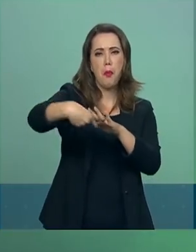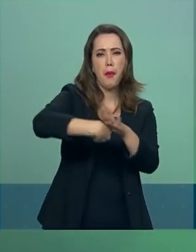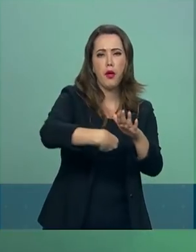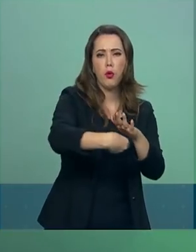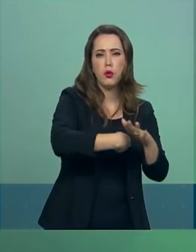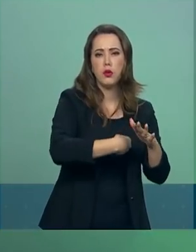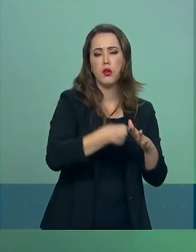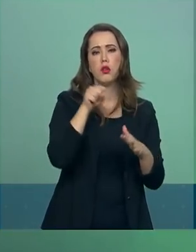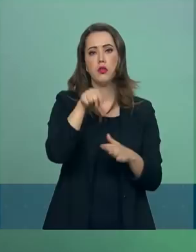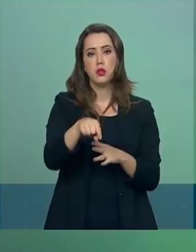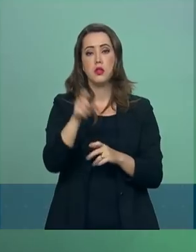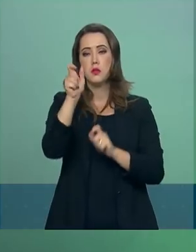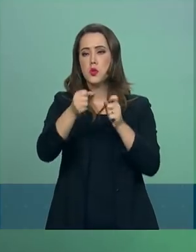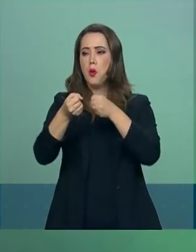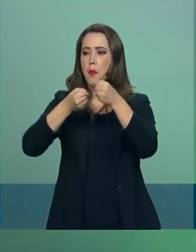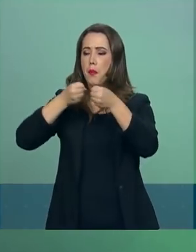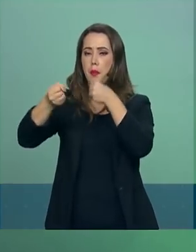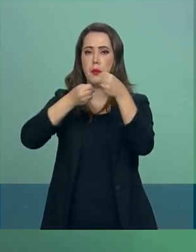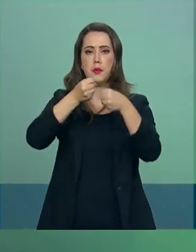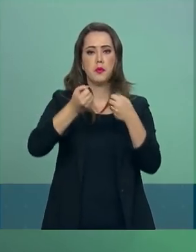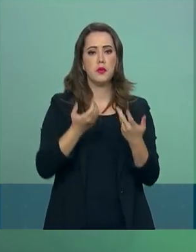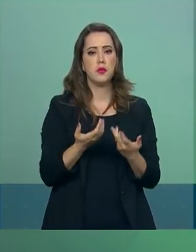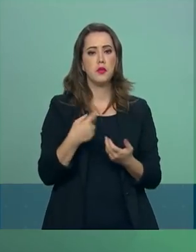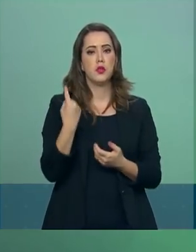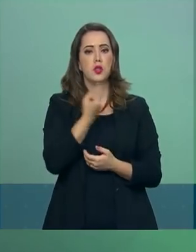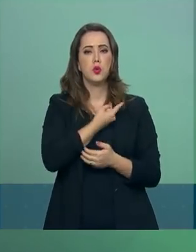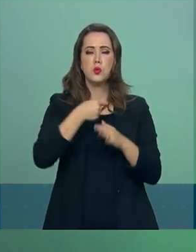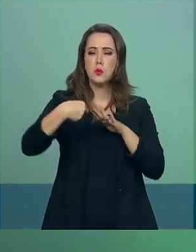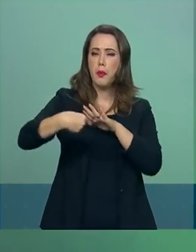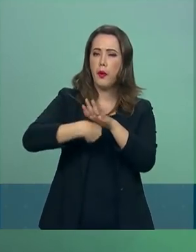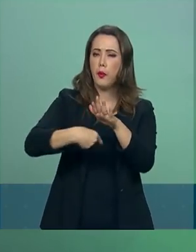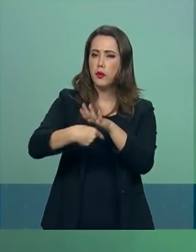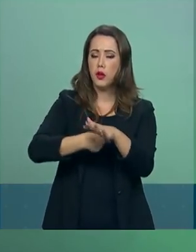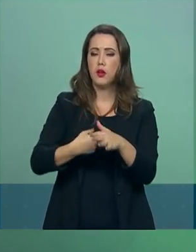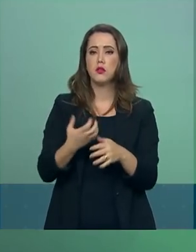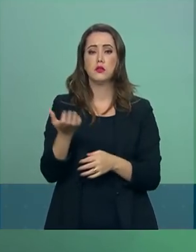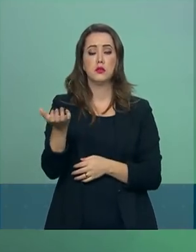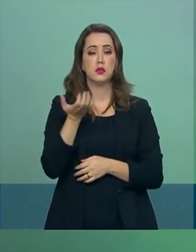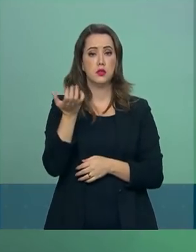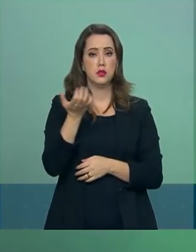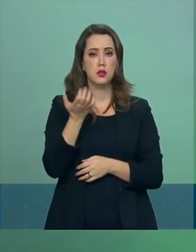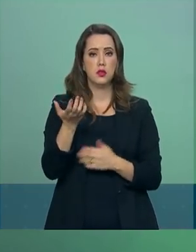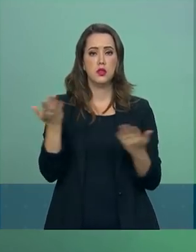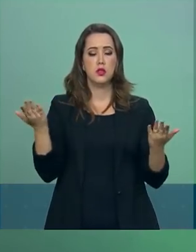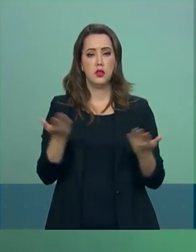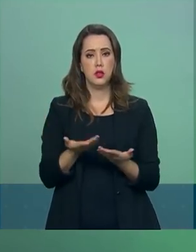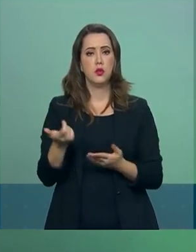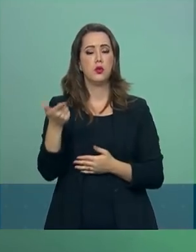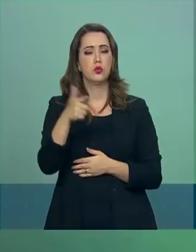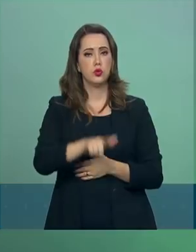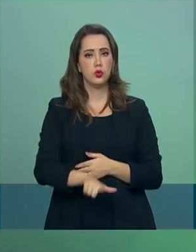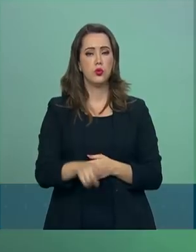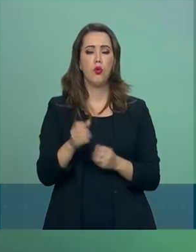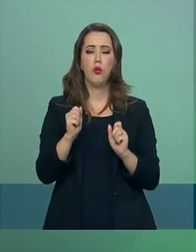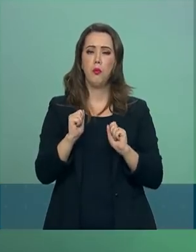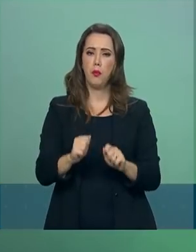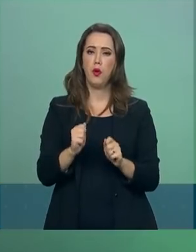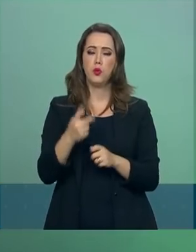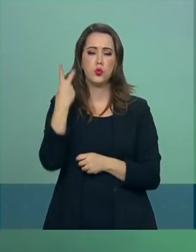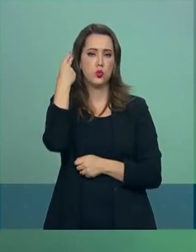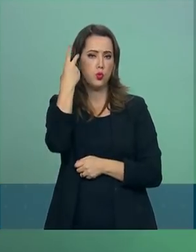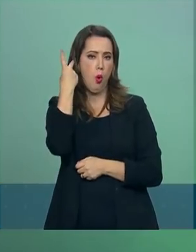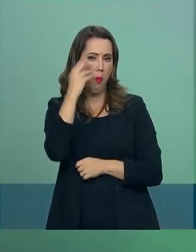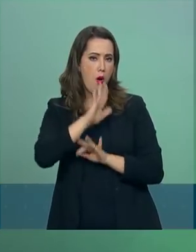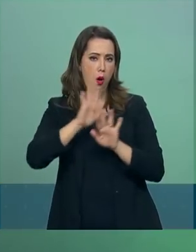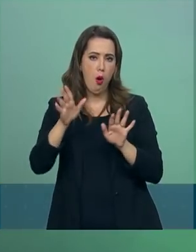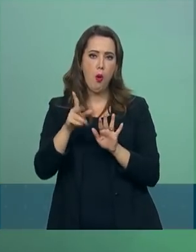jornalistas que nos fizeram perguntas que a façam naturalmente